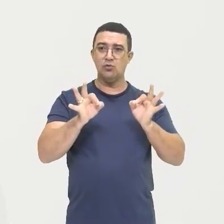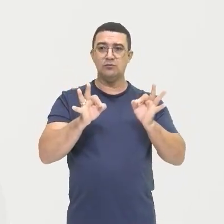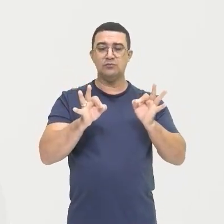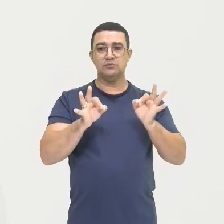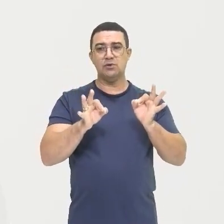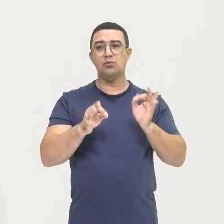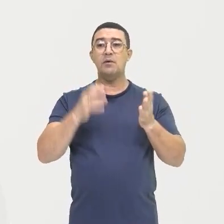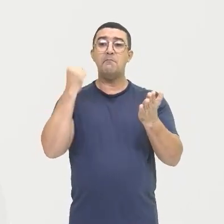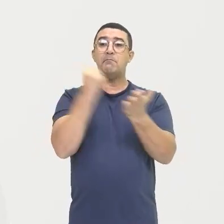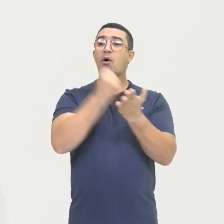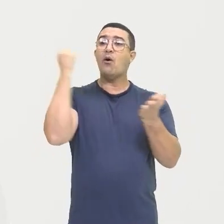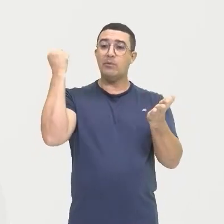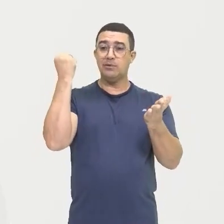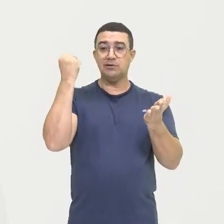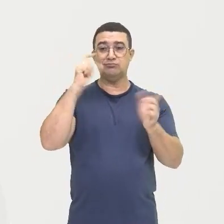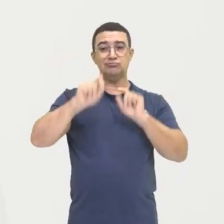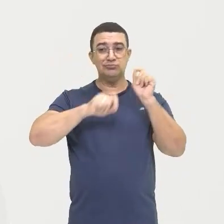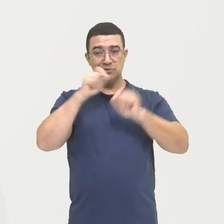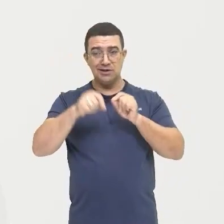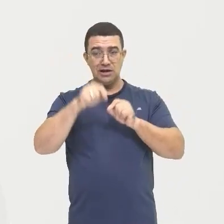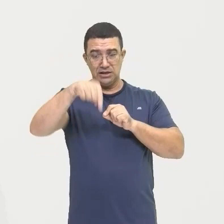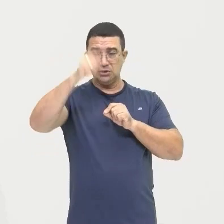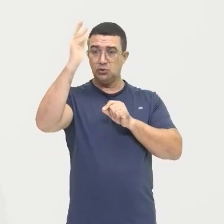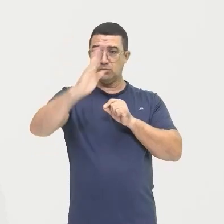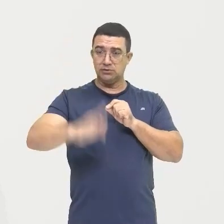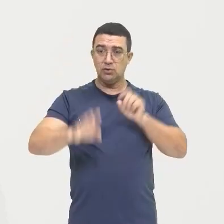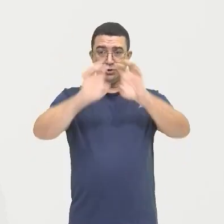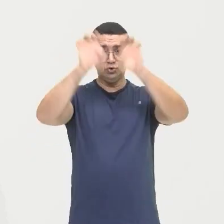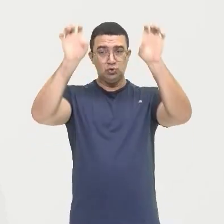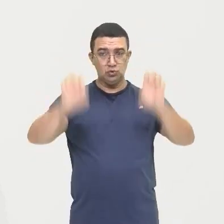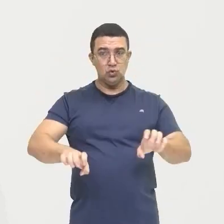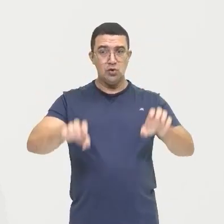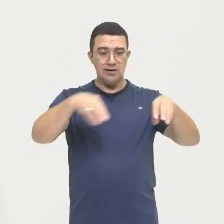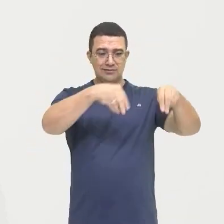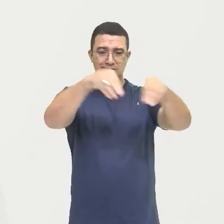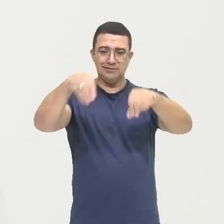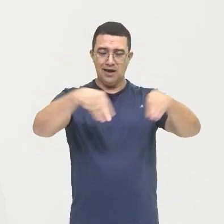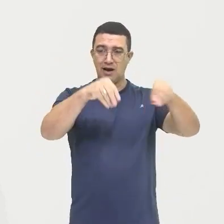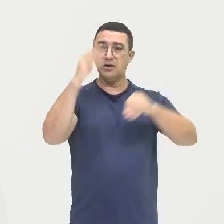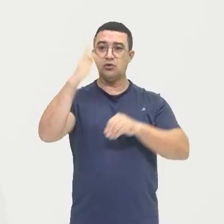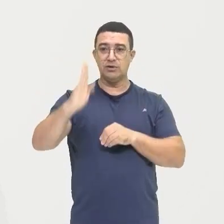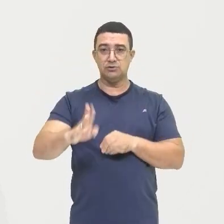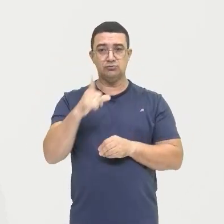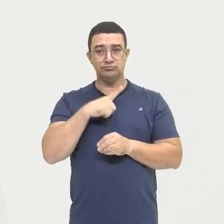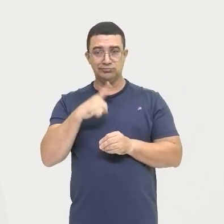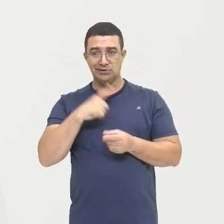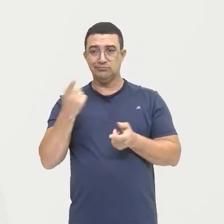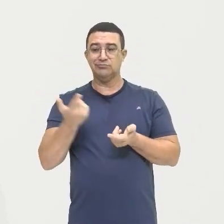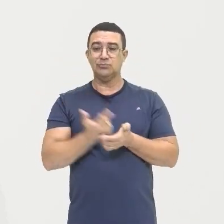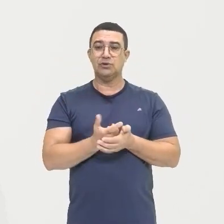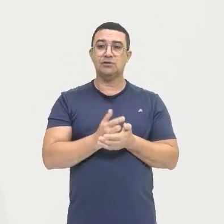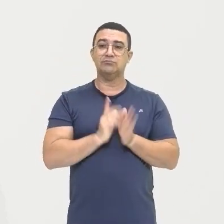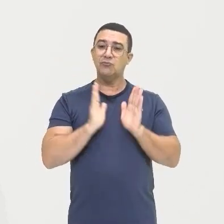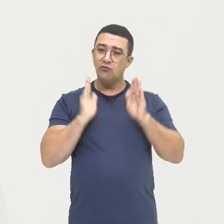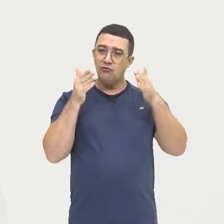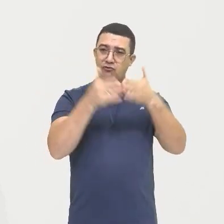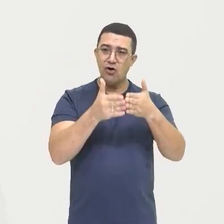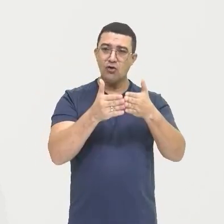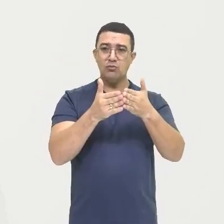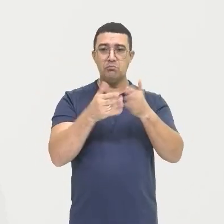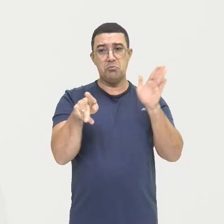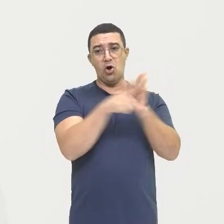agrárias Então aqui no Brasil A nossa estrutura fundiária A gente tem Uma extrema concentração Da